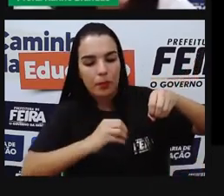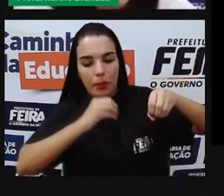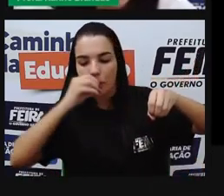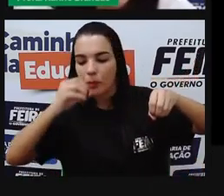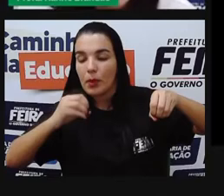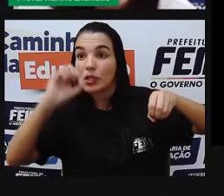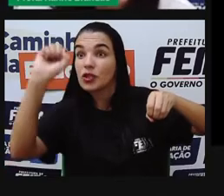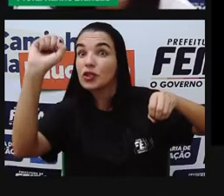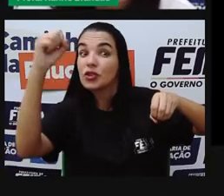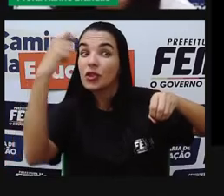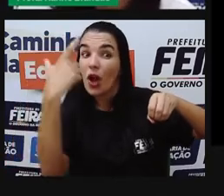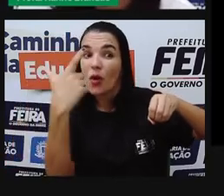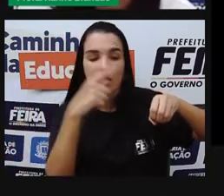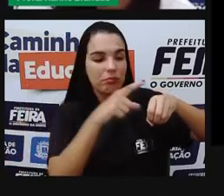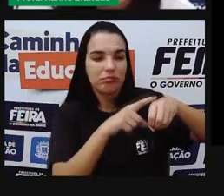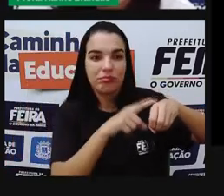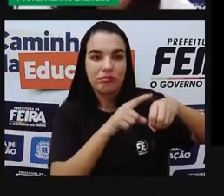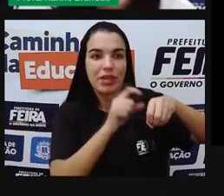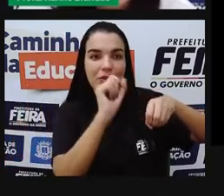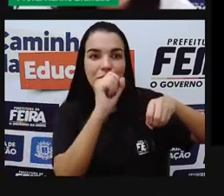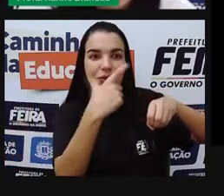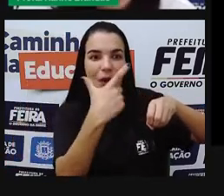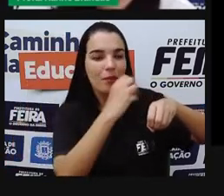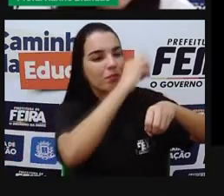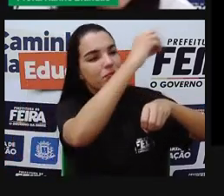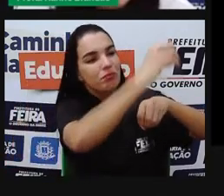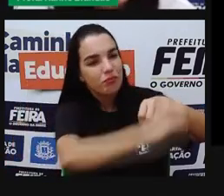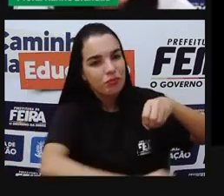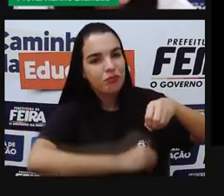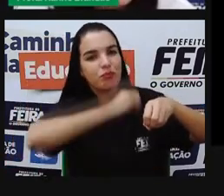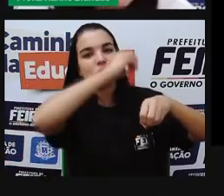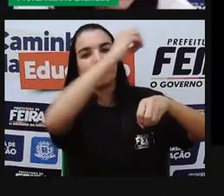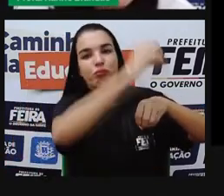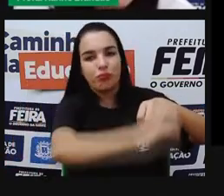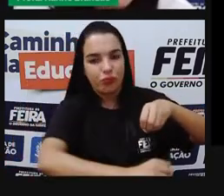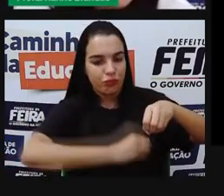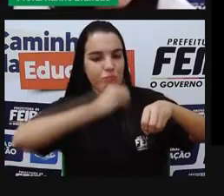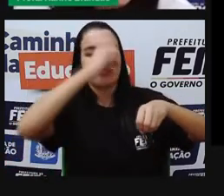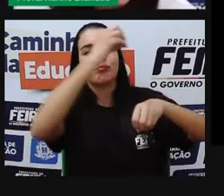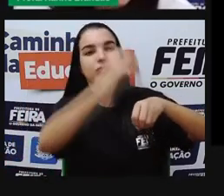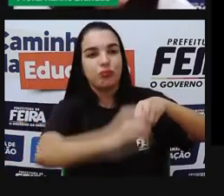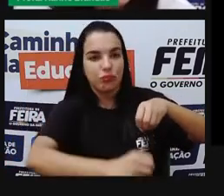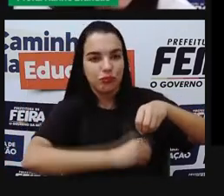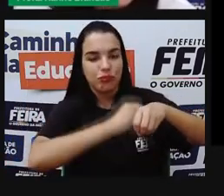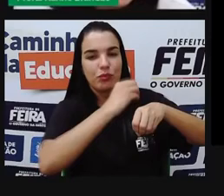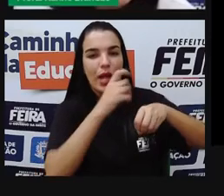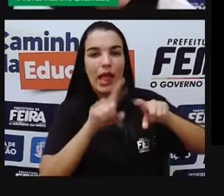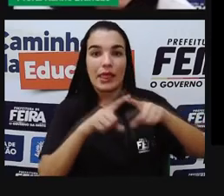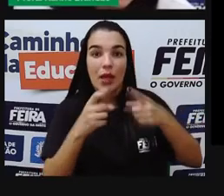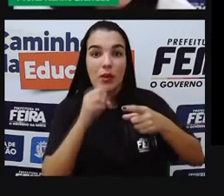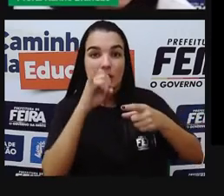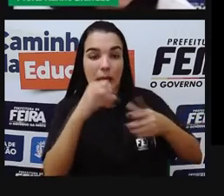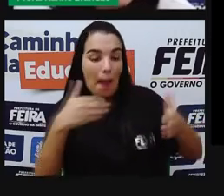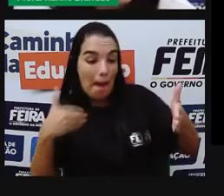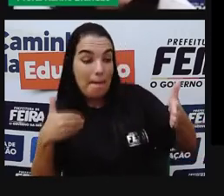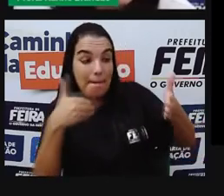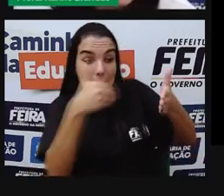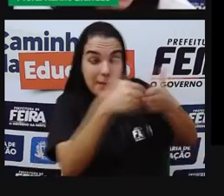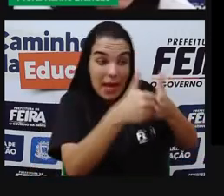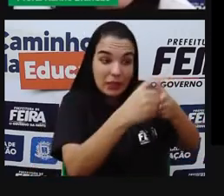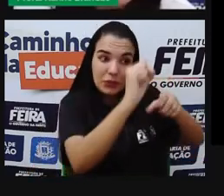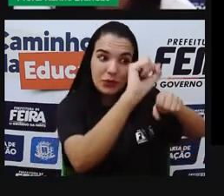redor do Sol. Os planetas que fazem parte do sistema solar. E a gente observa aqui, quanto mais próximo